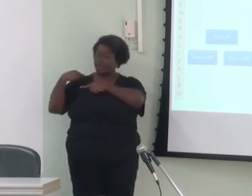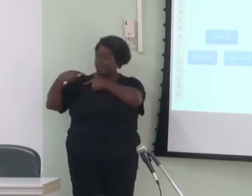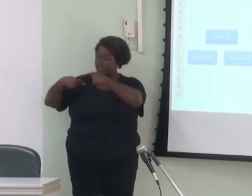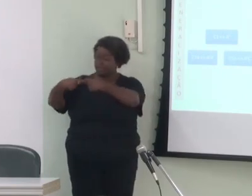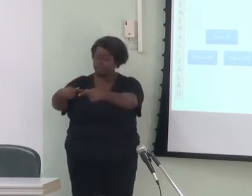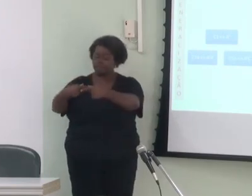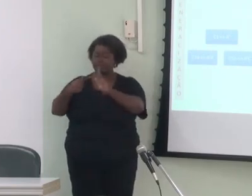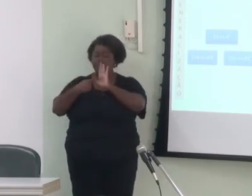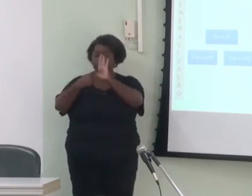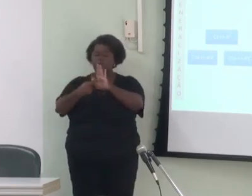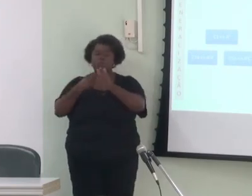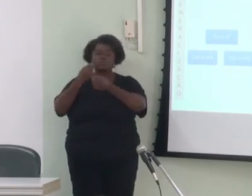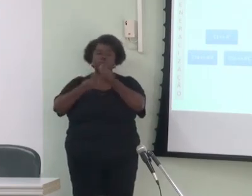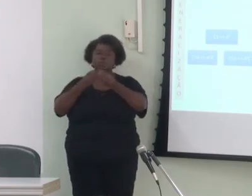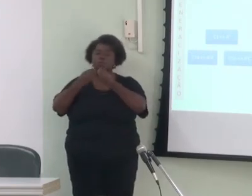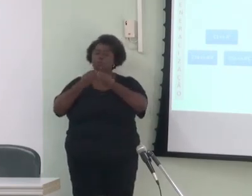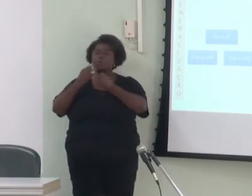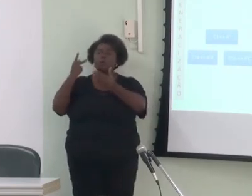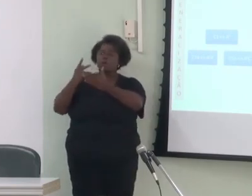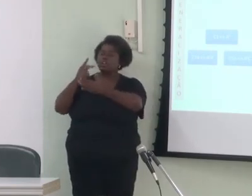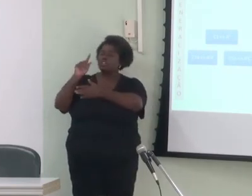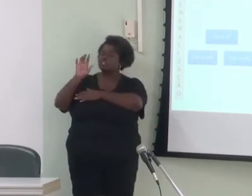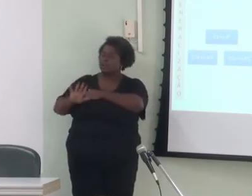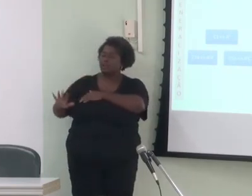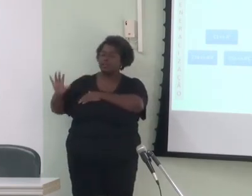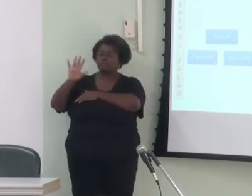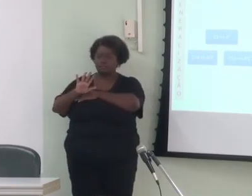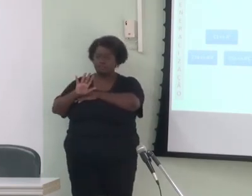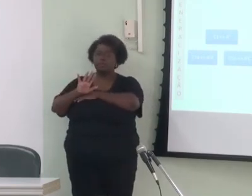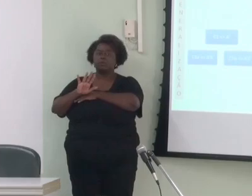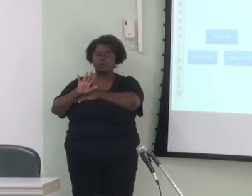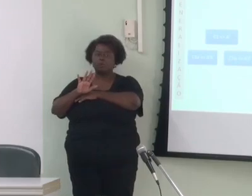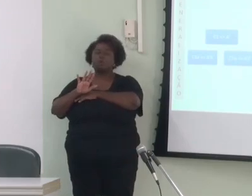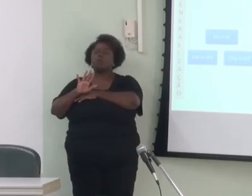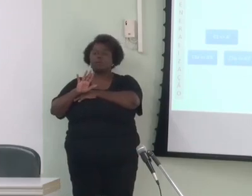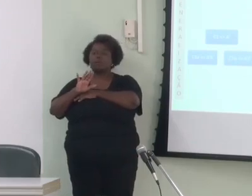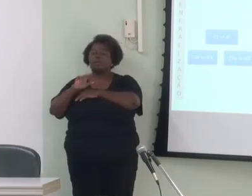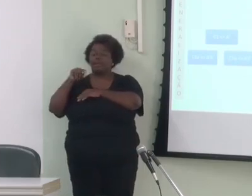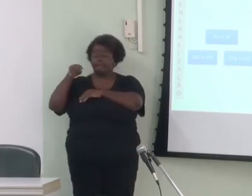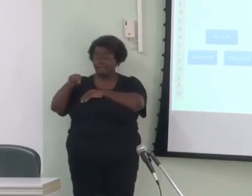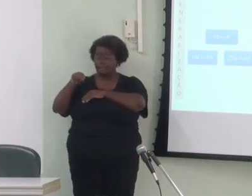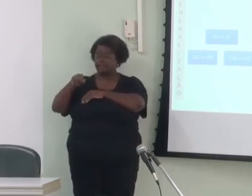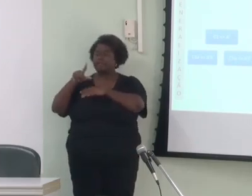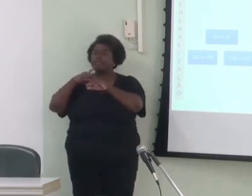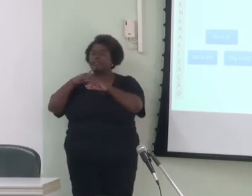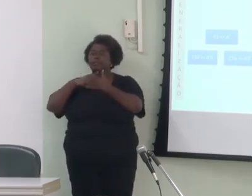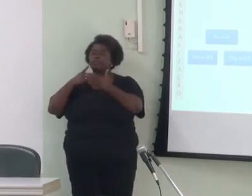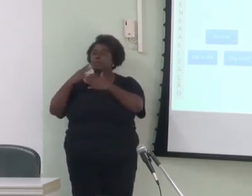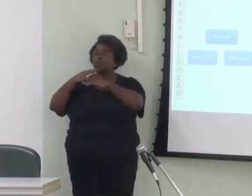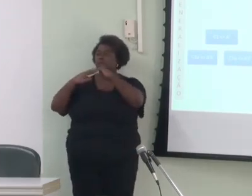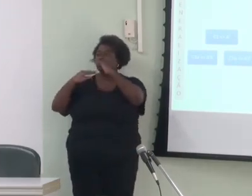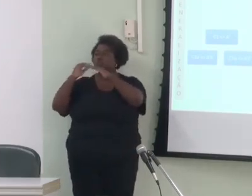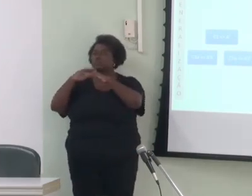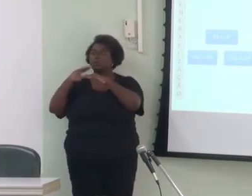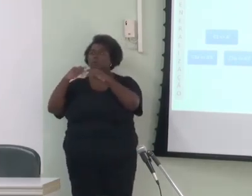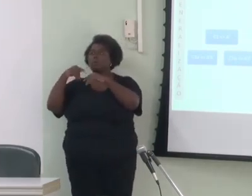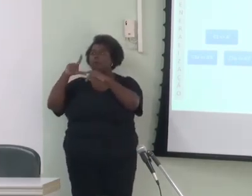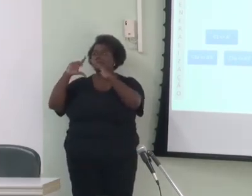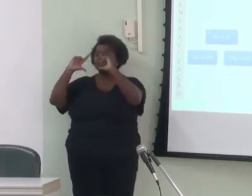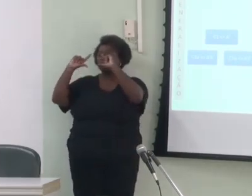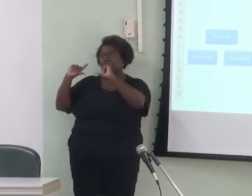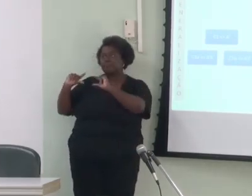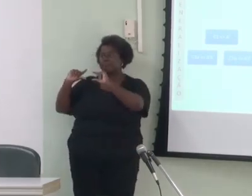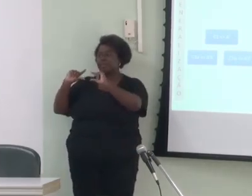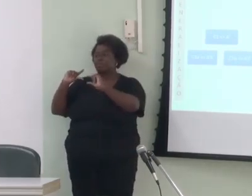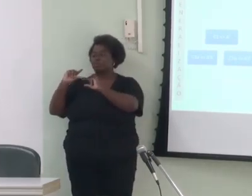relações de generalização e abstração por meio deles construções menos esquemáticas mais baixas na rede